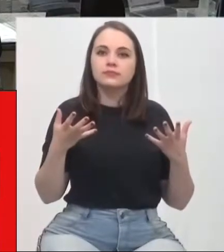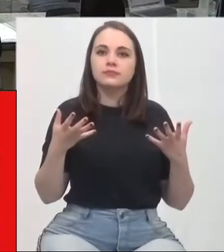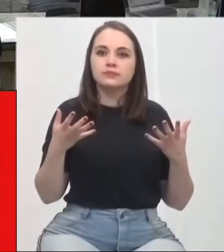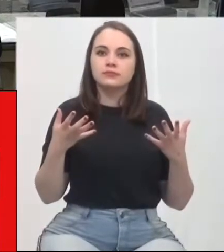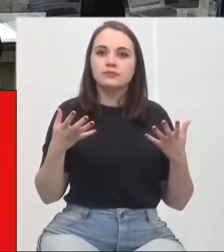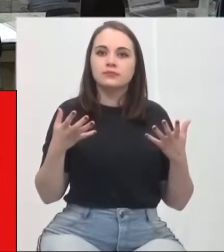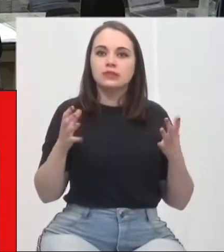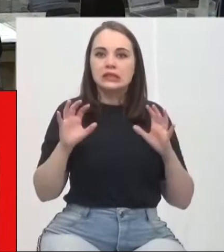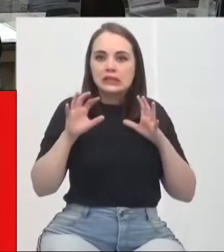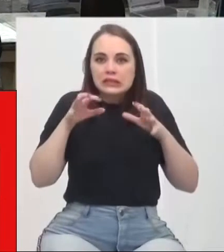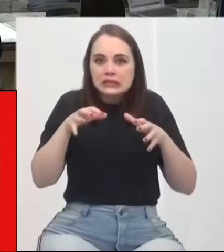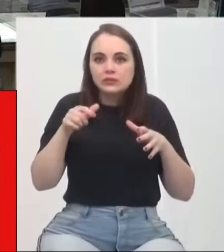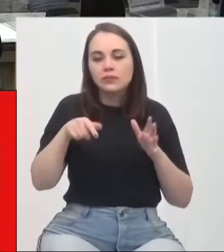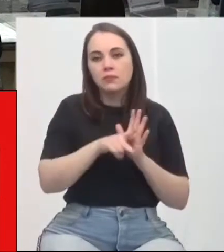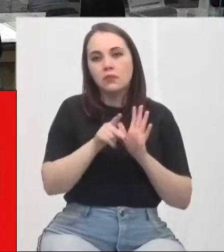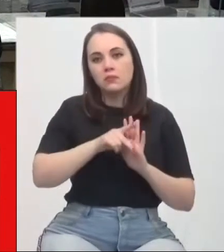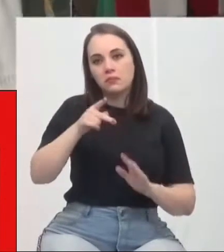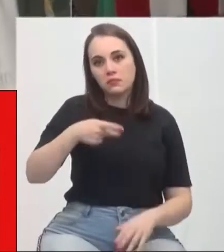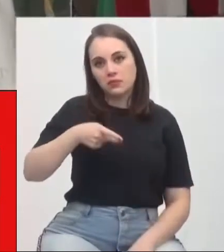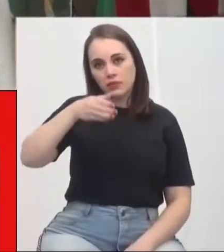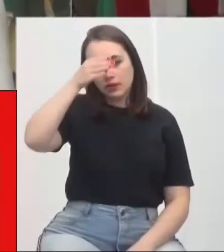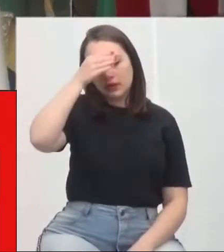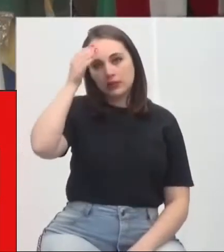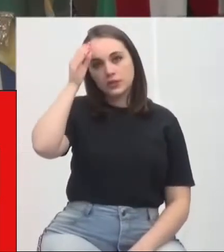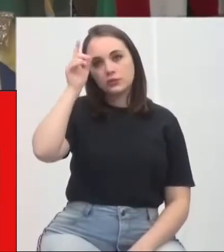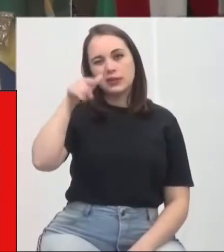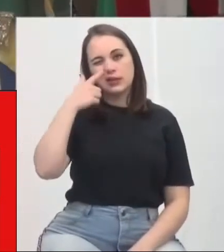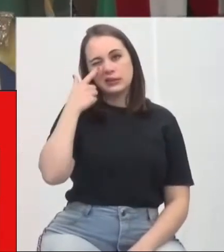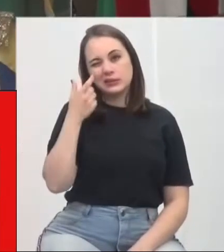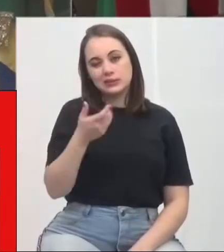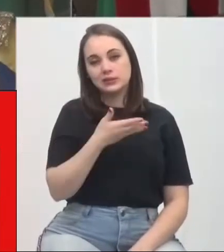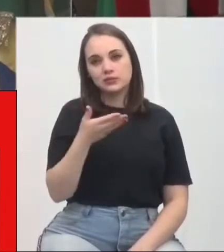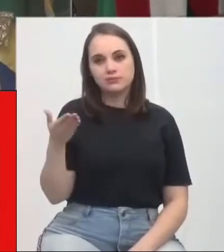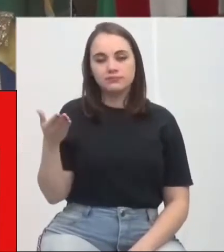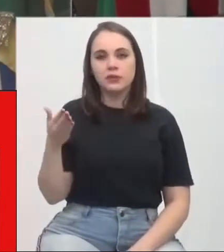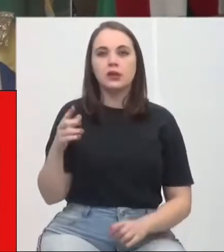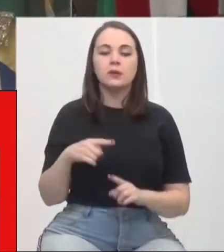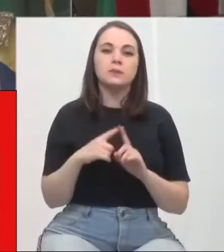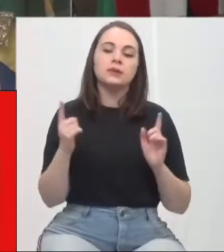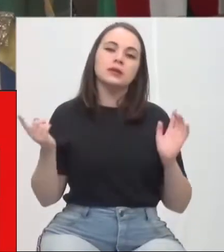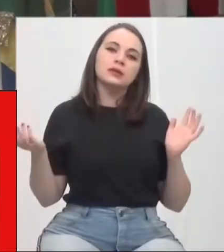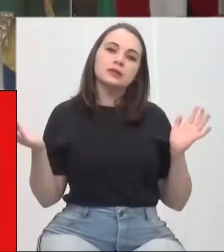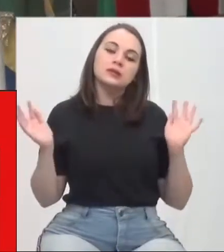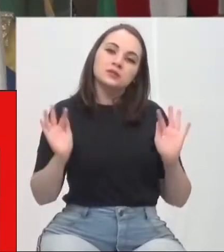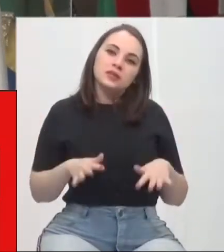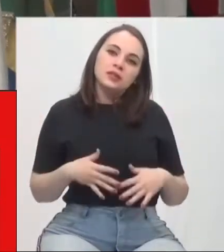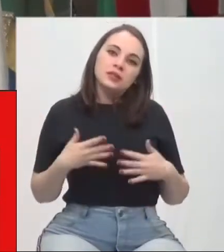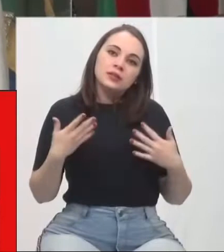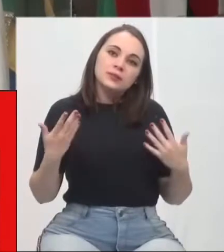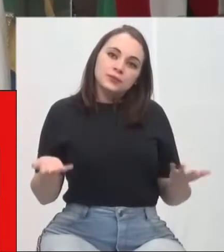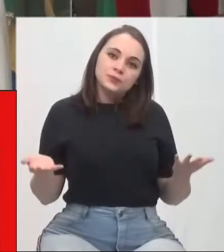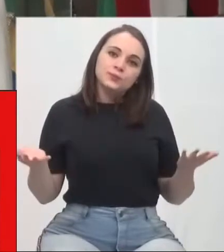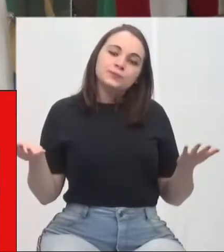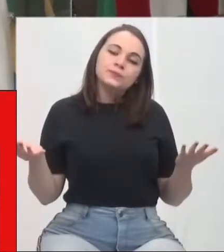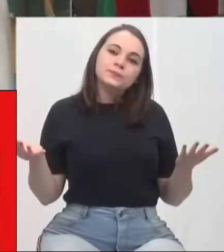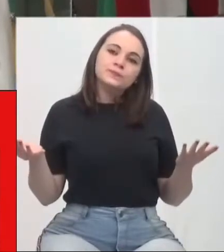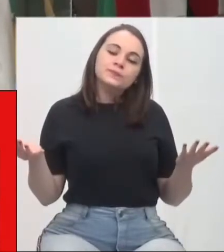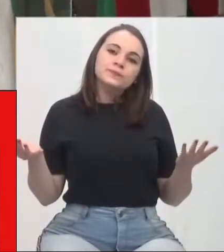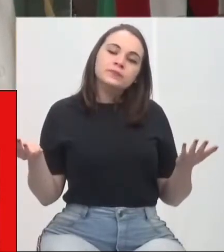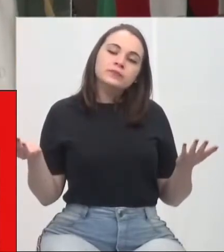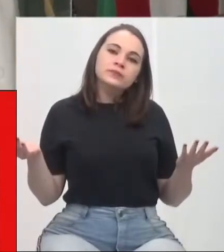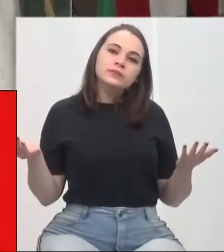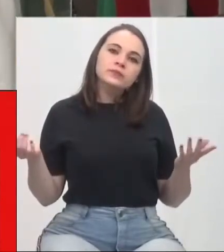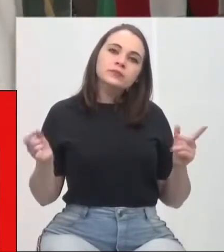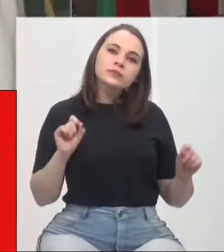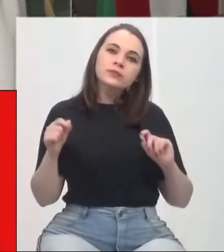de Joinville e Criciúma da cidade de Criciúma. Era muito interessante o comentário. Mas, enfim, o que nós temos